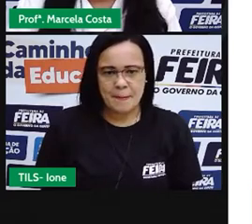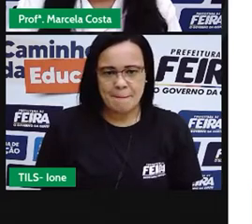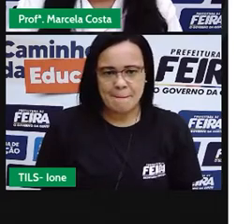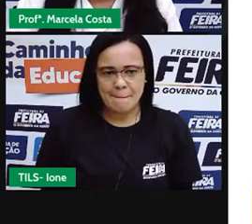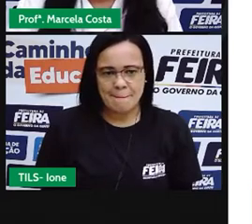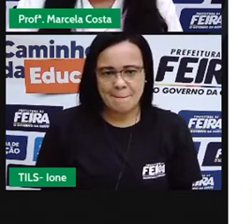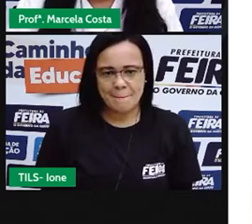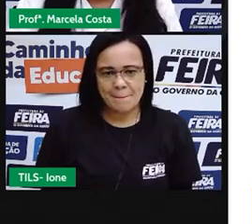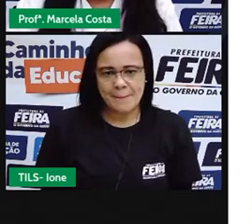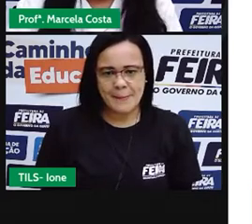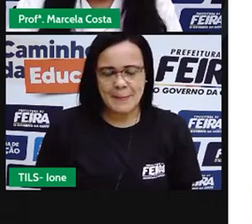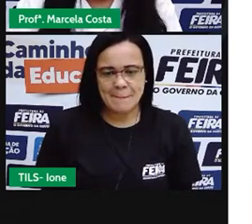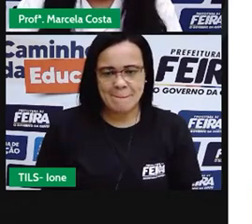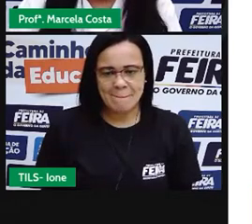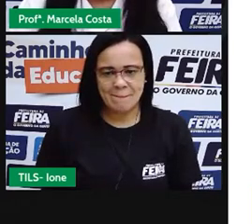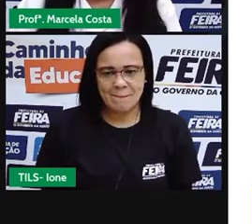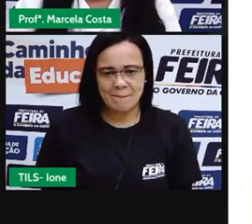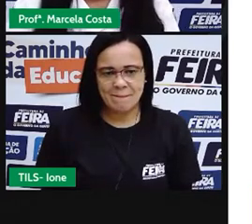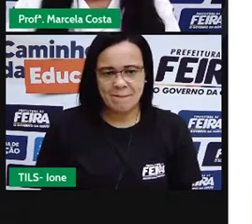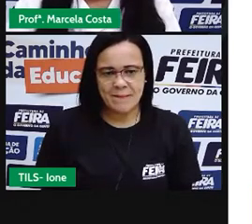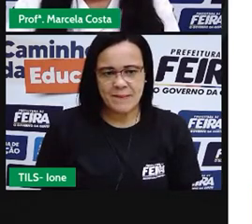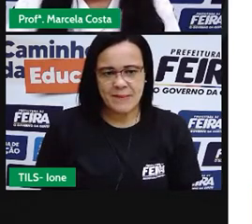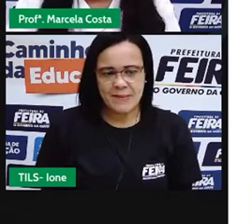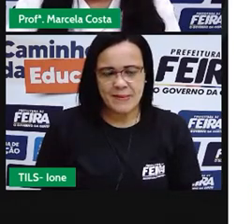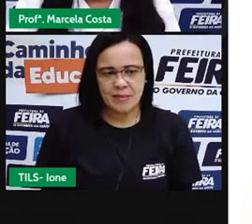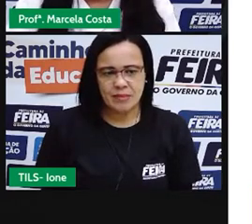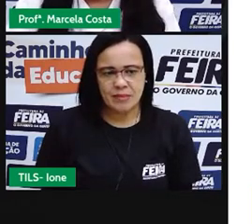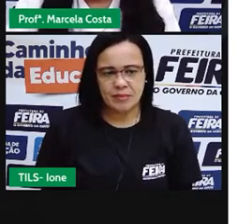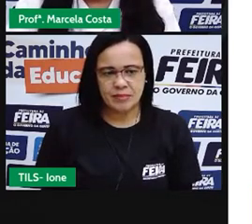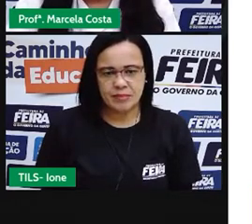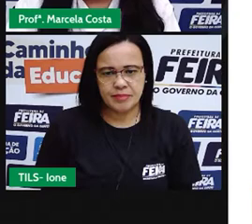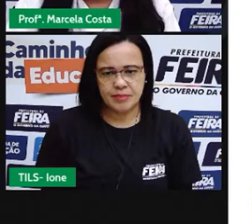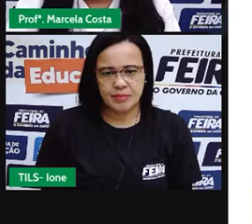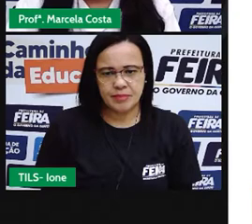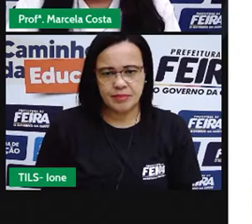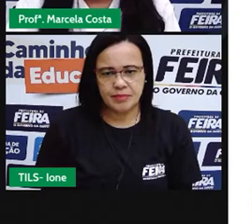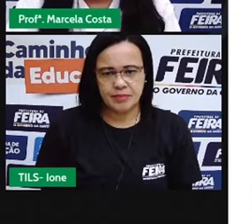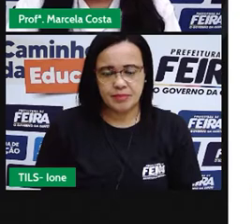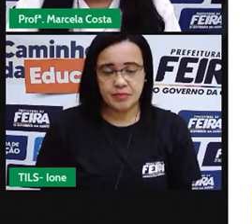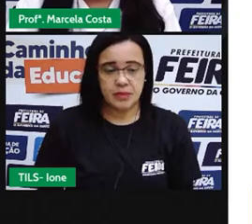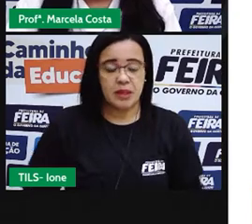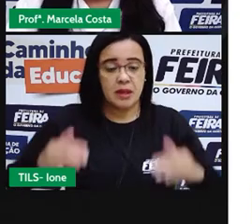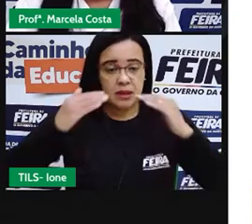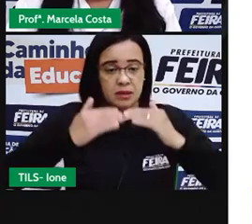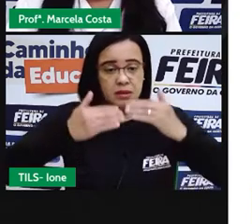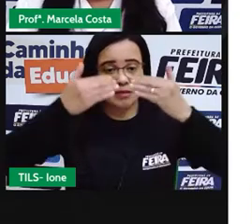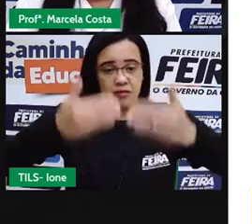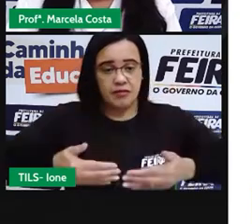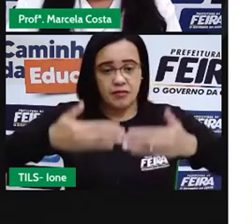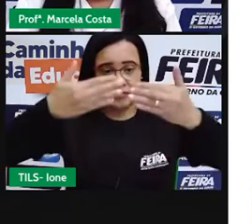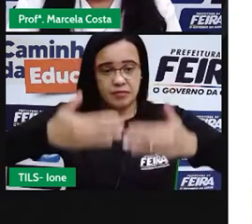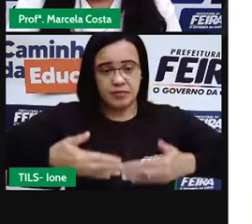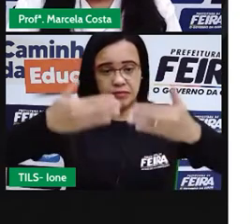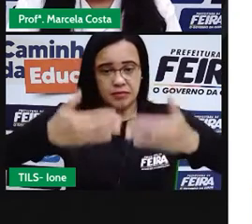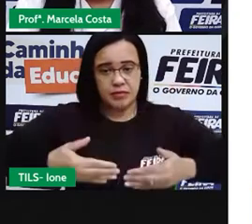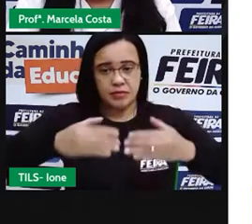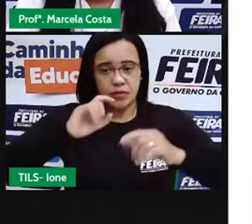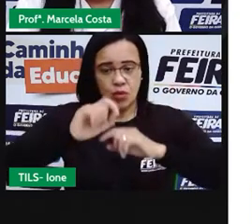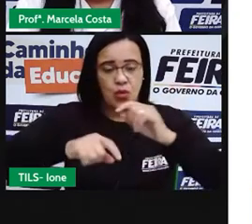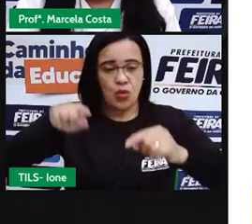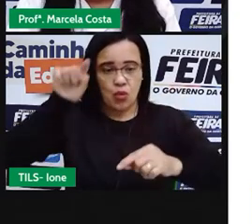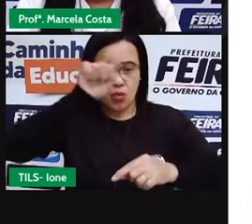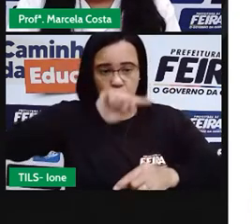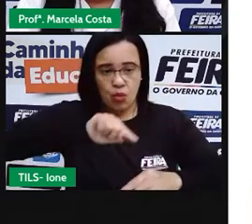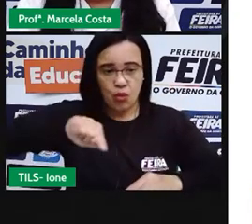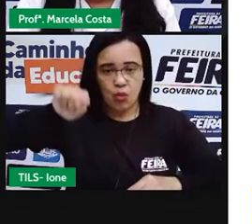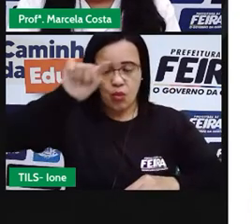e aqui na parte frontal a gente vê um círculo.